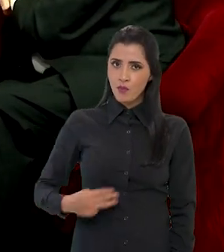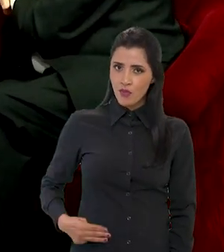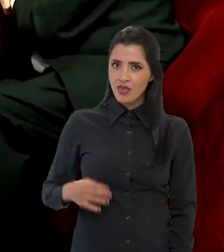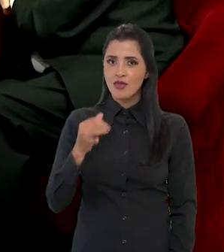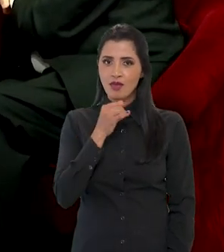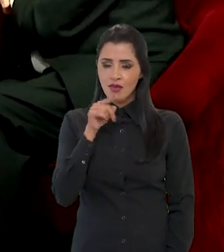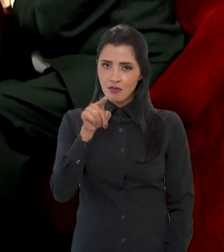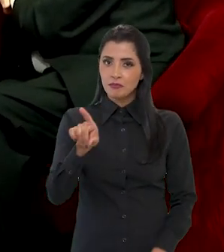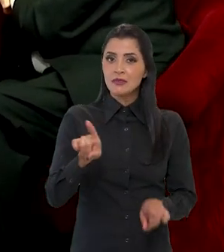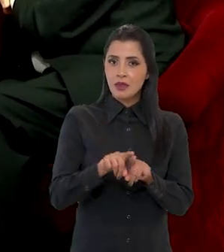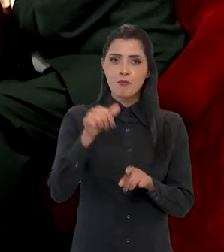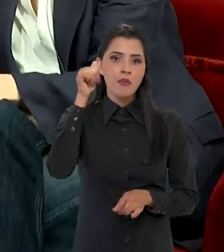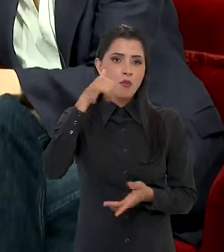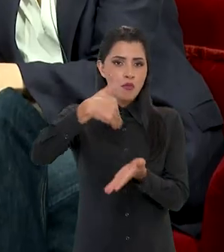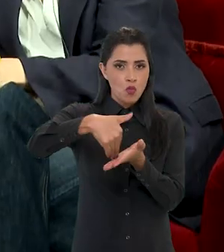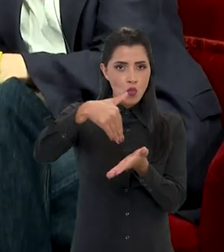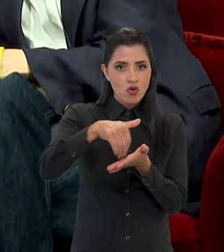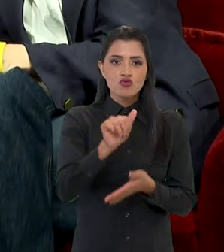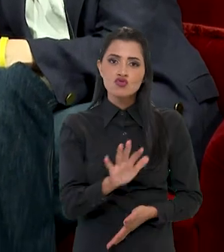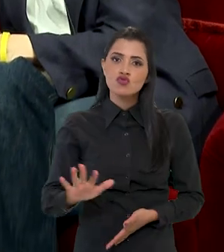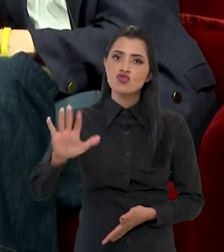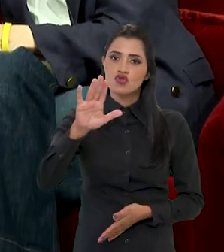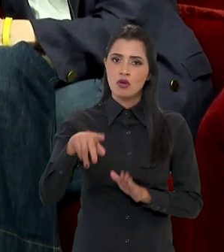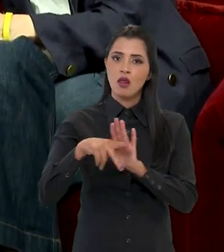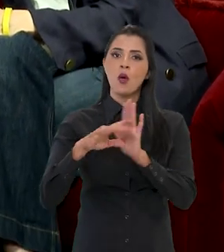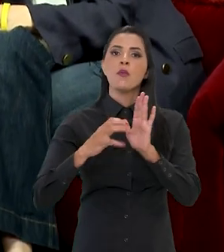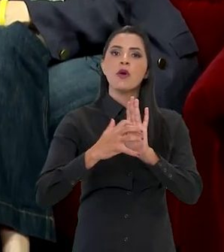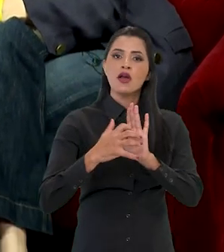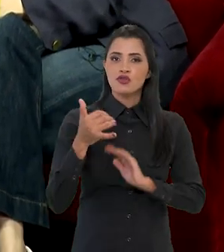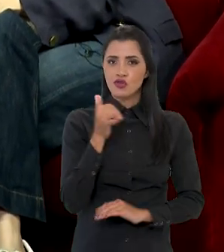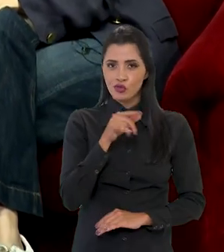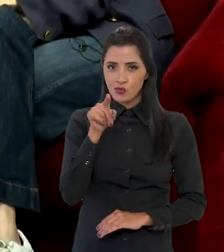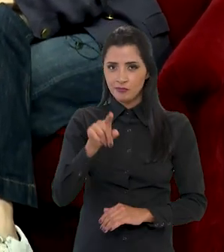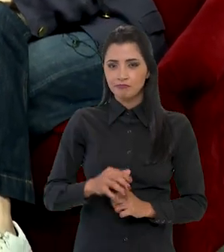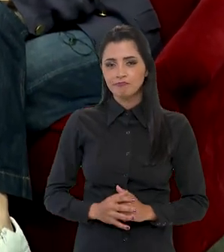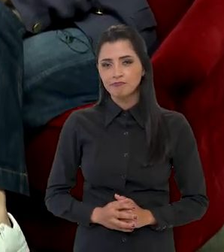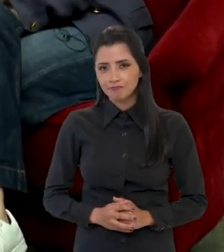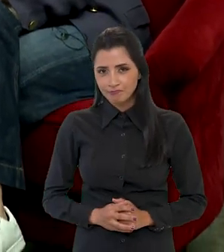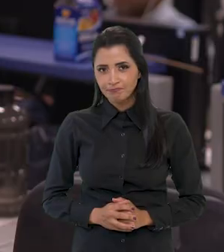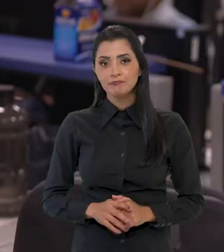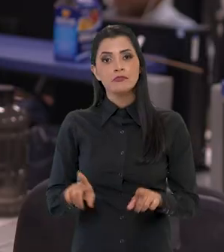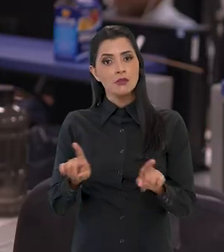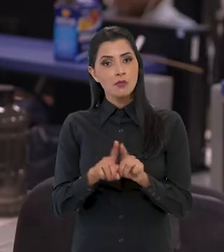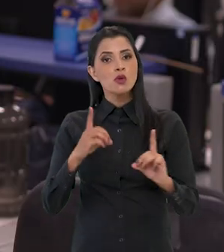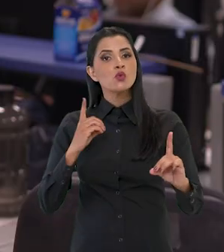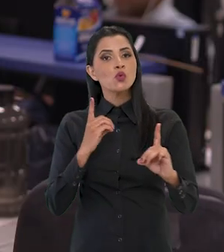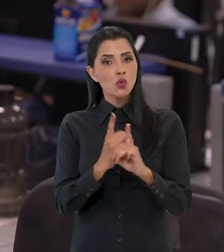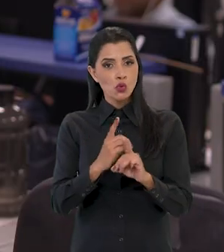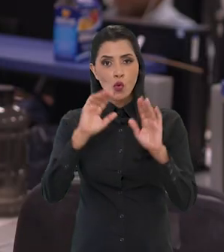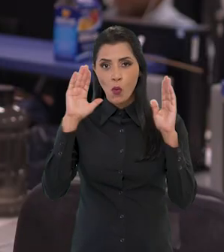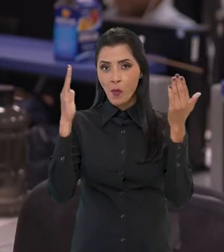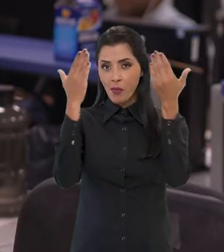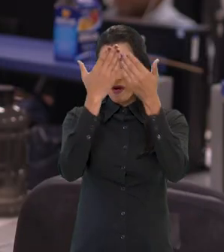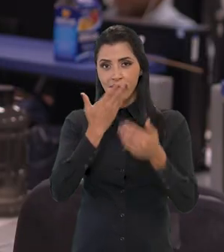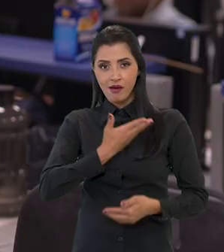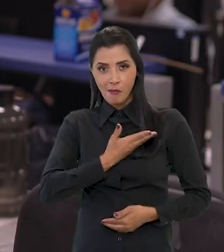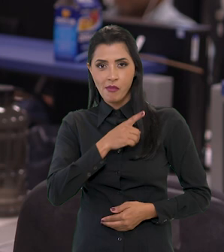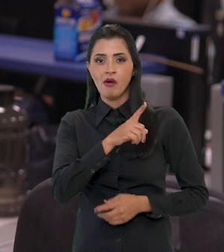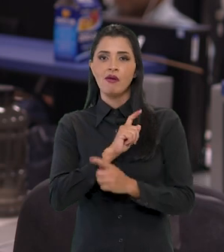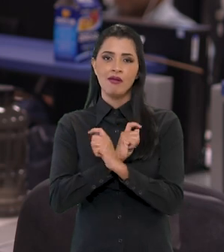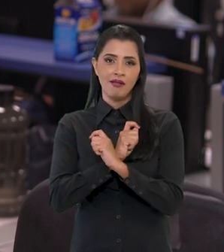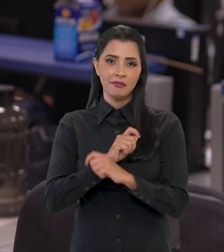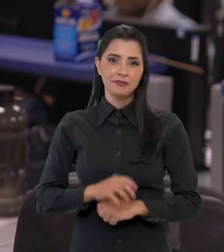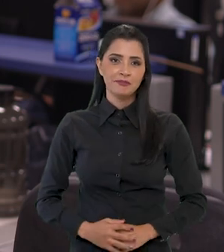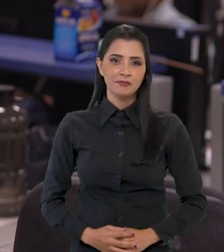-primeiro-ministro da República Italiana e com a secretária-geral do Partido Democrático Italiano. Lula também se encontra com o Papa